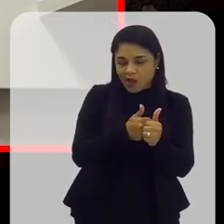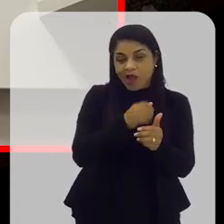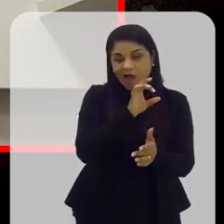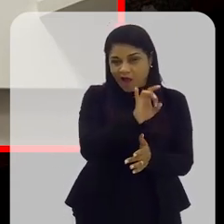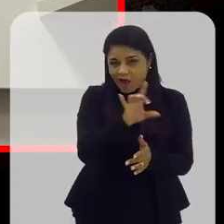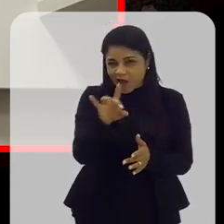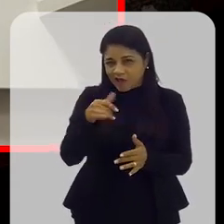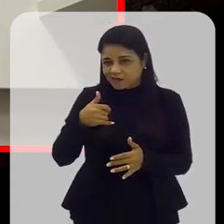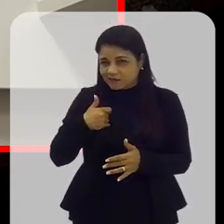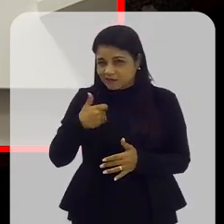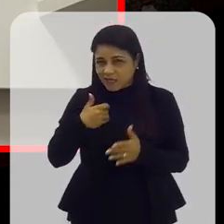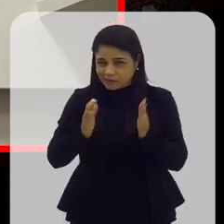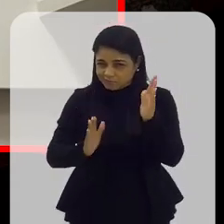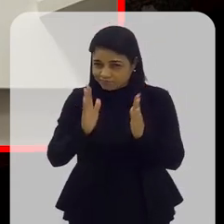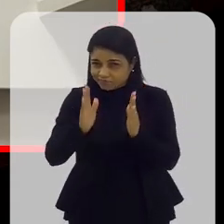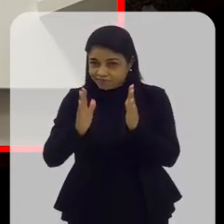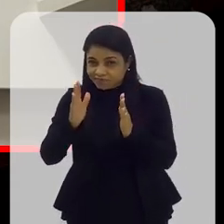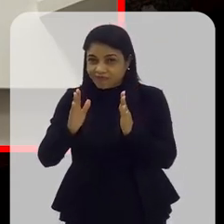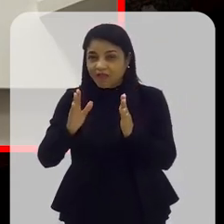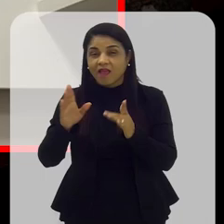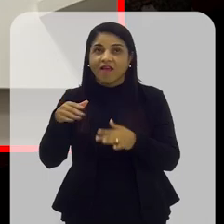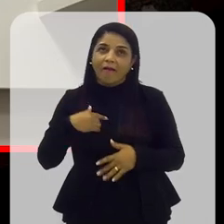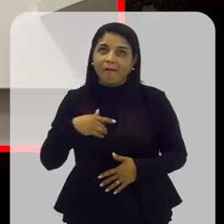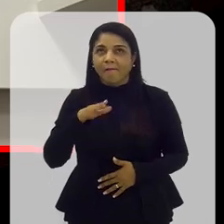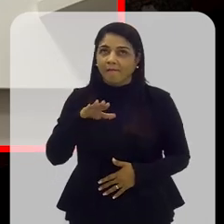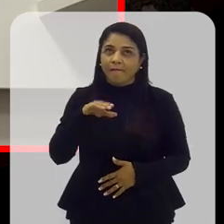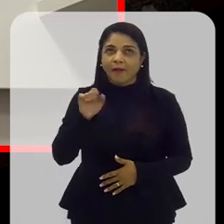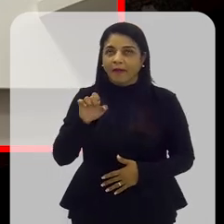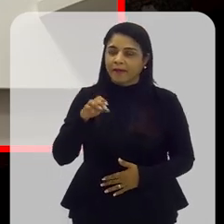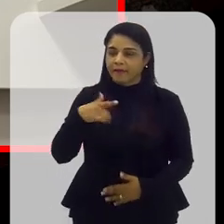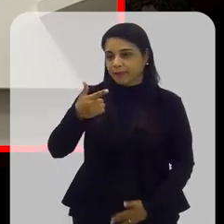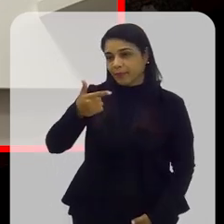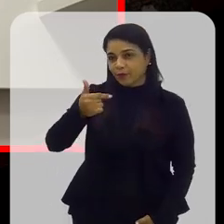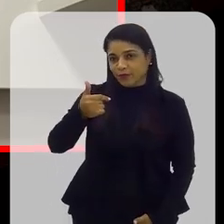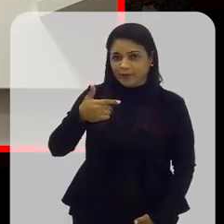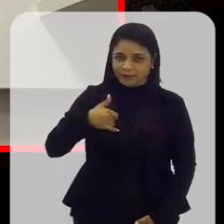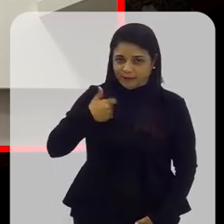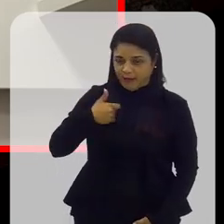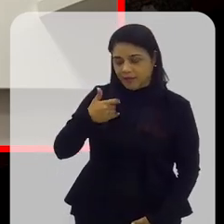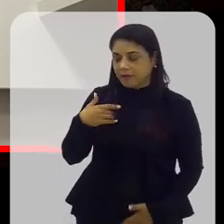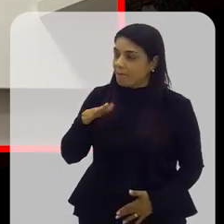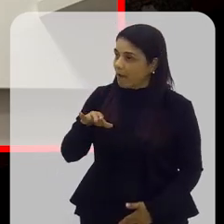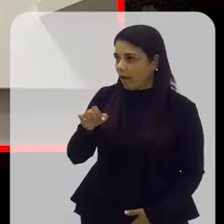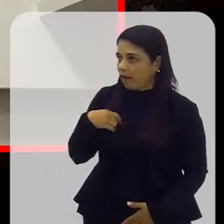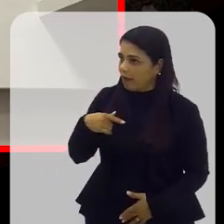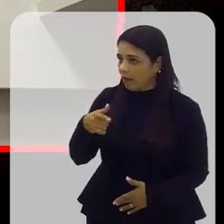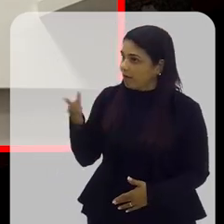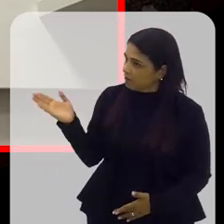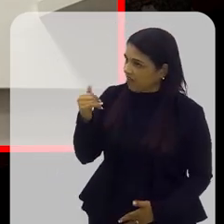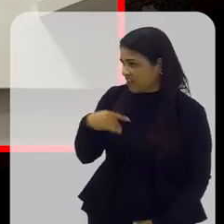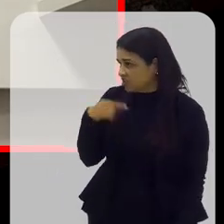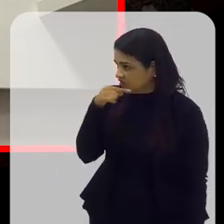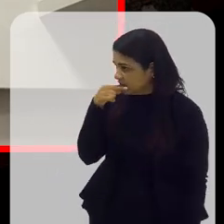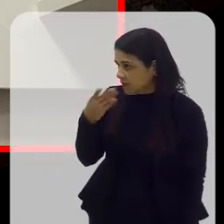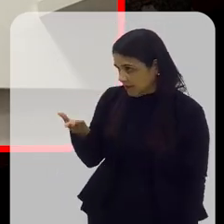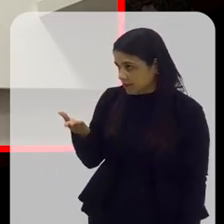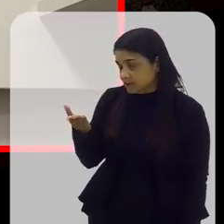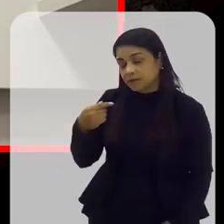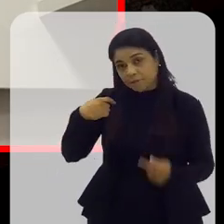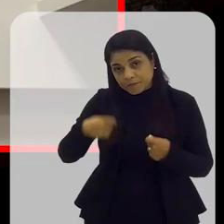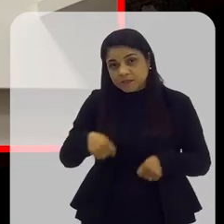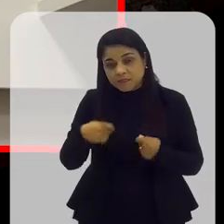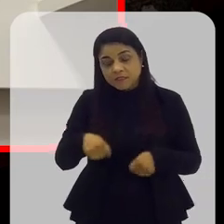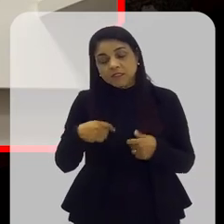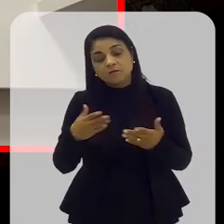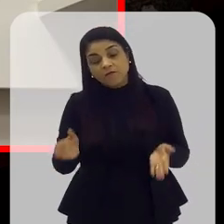para cada idade é de uma forma. Não dá para uma criança de 12 anos, a mãe ir lá, chamar para escovar o dente. Normalmente, isso é feito